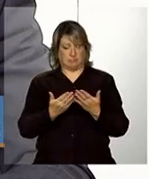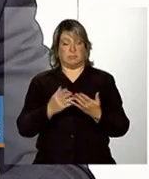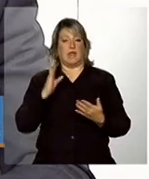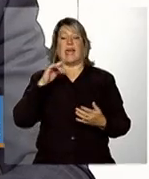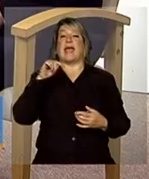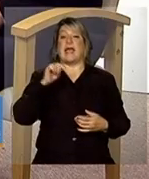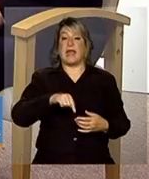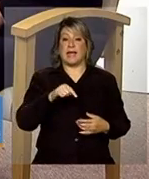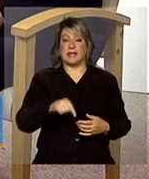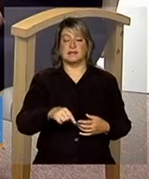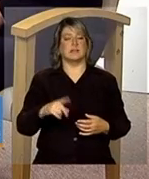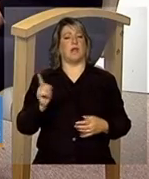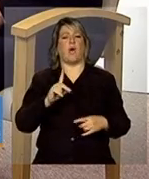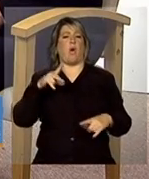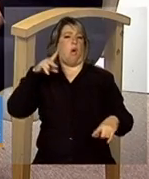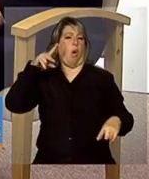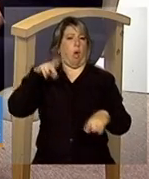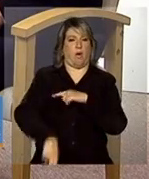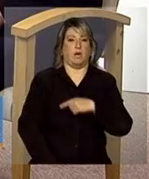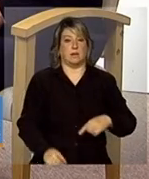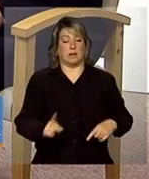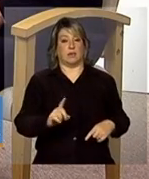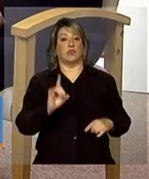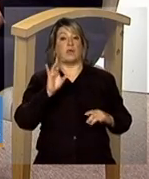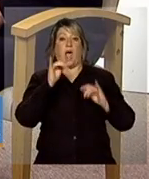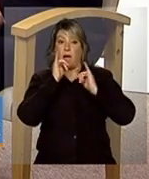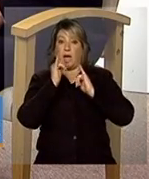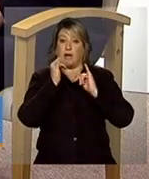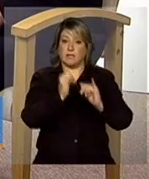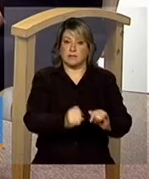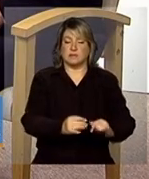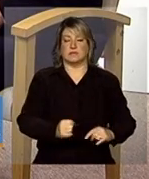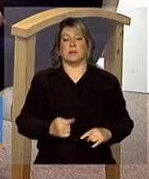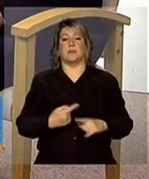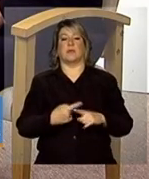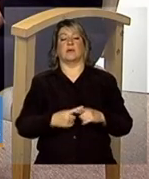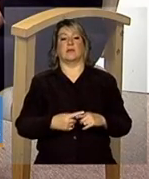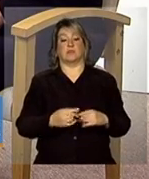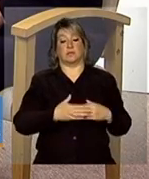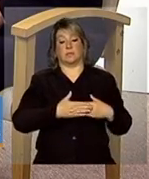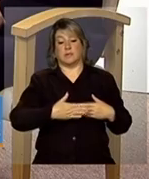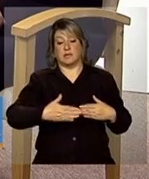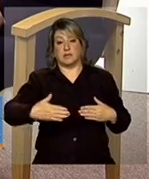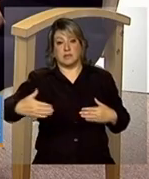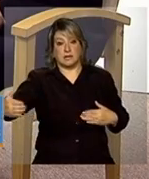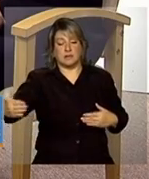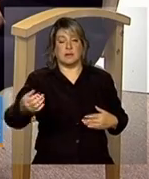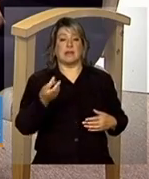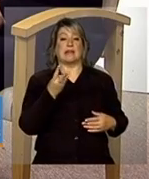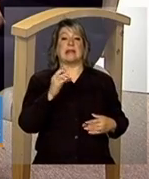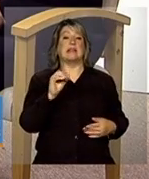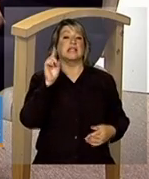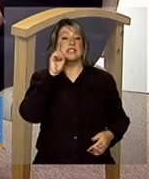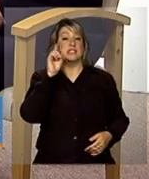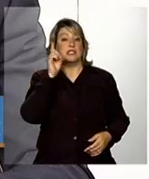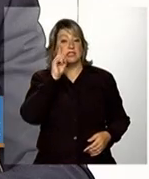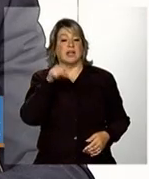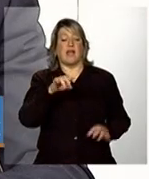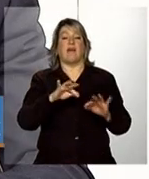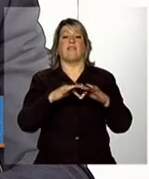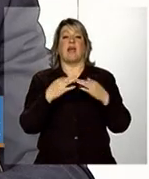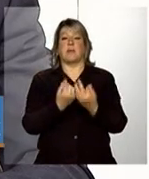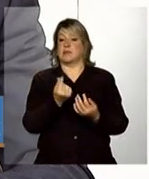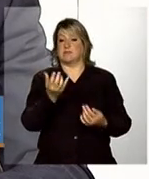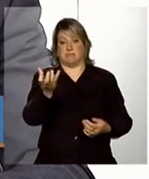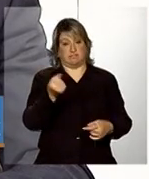benefício, ele não impede que a família tenha acesso ao benefício posteriormente. Mas, durante um período inicial de 30 dias, a família não tem acesso ao